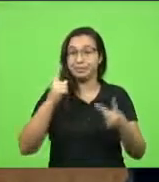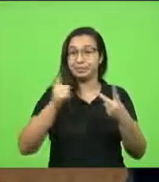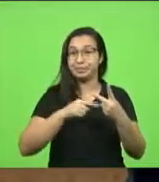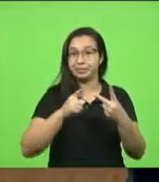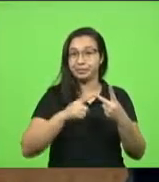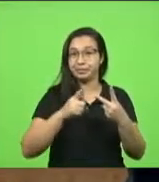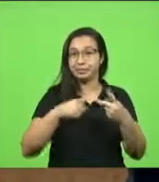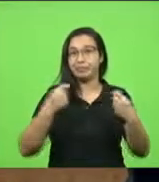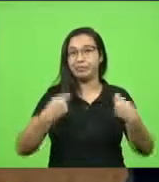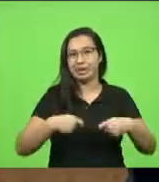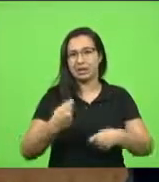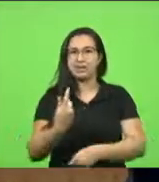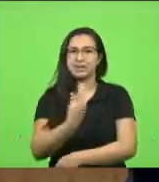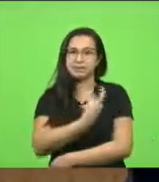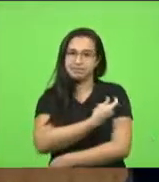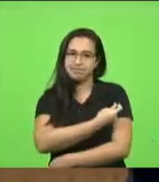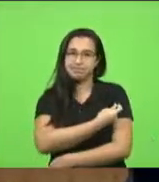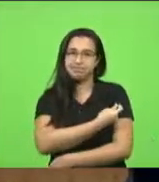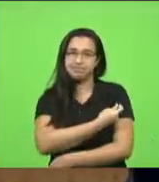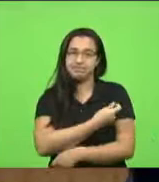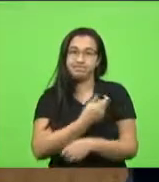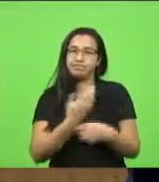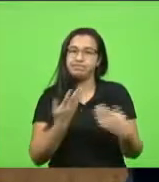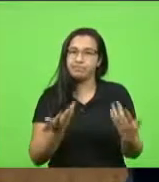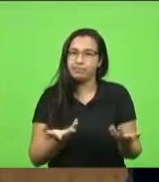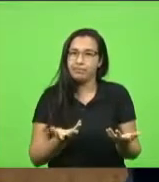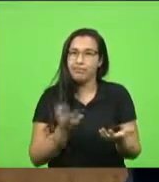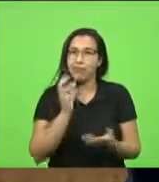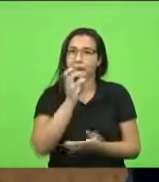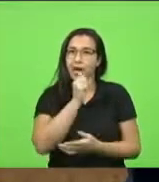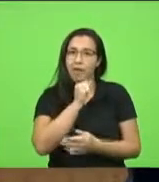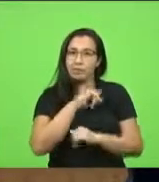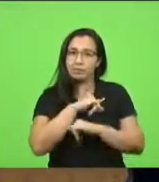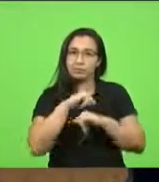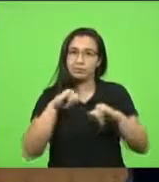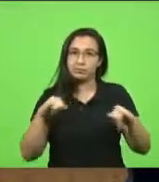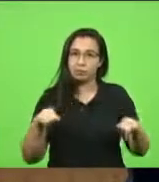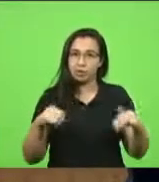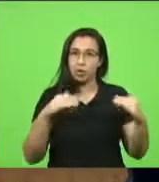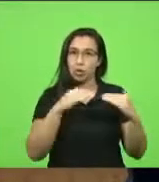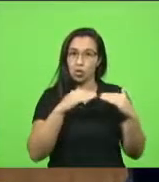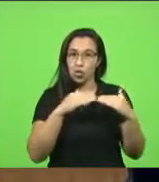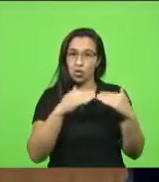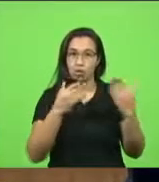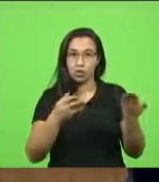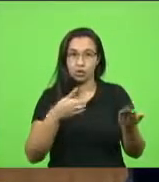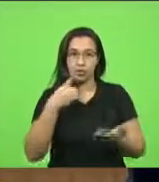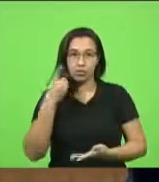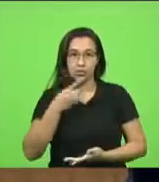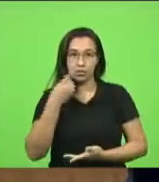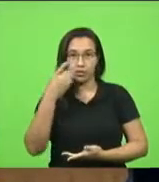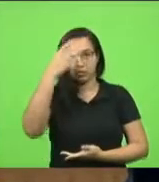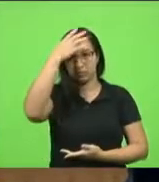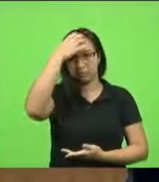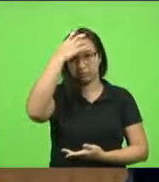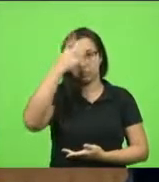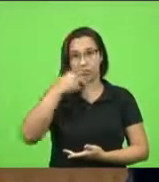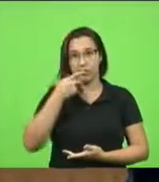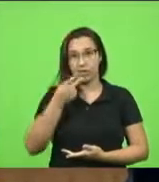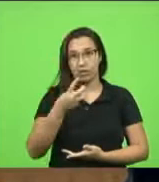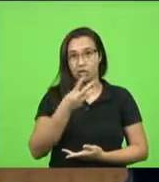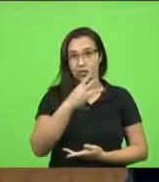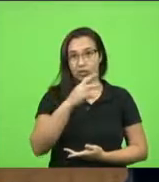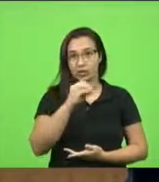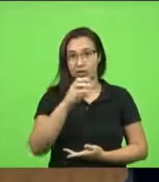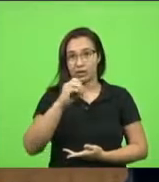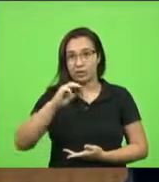da vacina. E aí, eu quero fazer um chamado aqui, corroborar com o que o deputado Ismael falou. 300 milhões, é